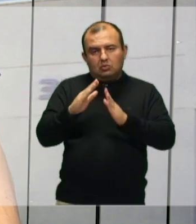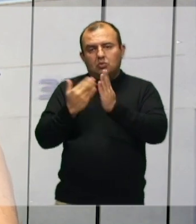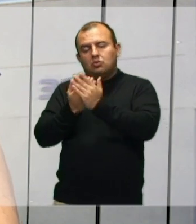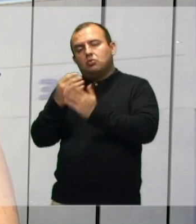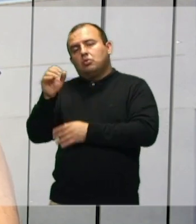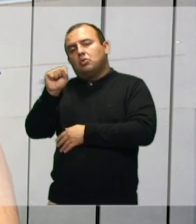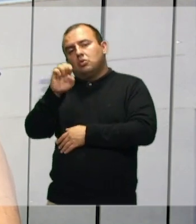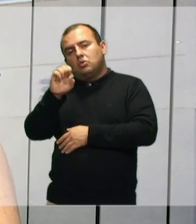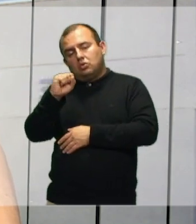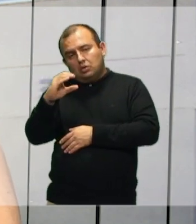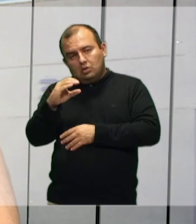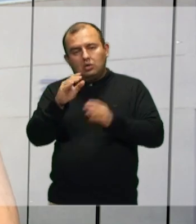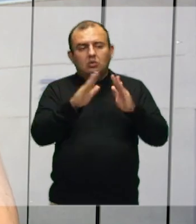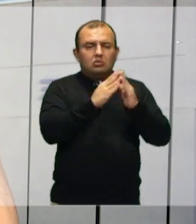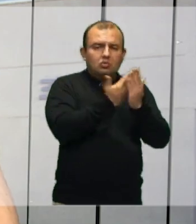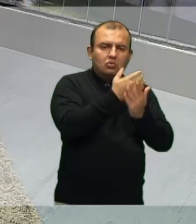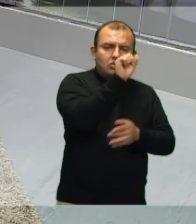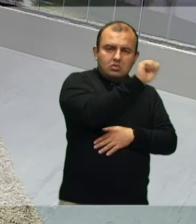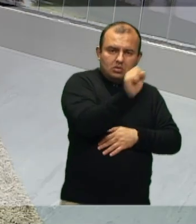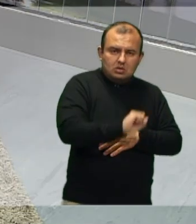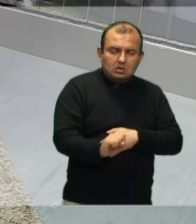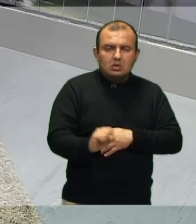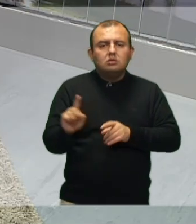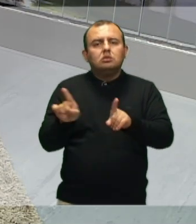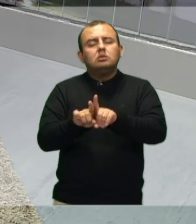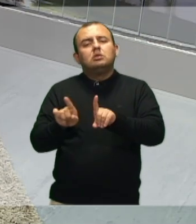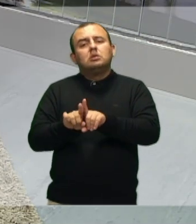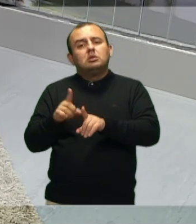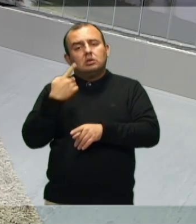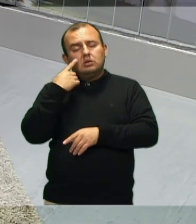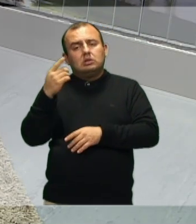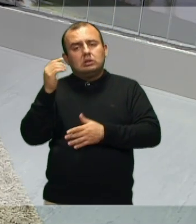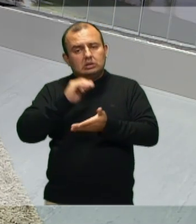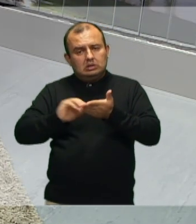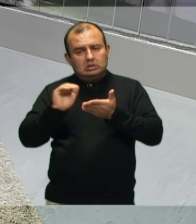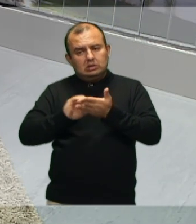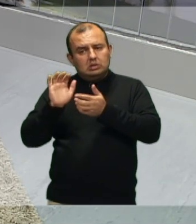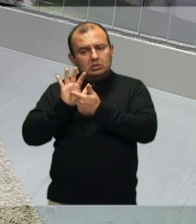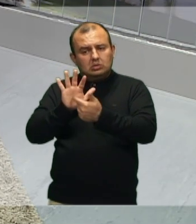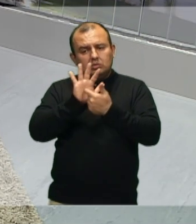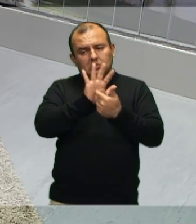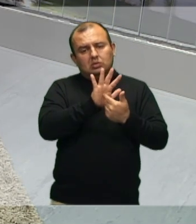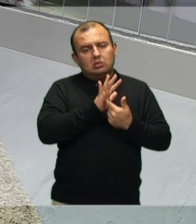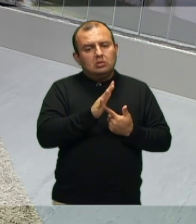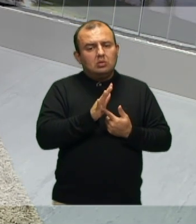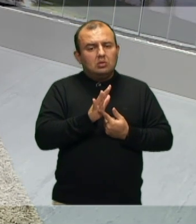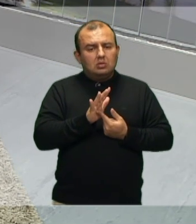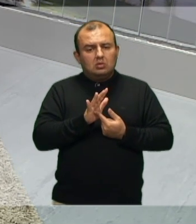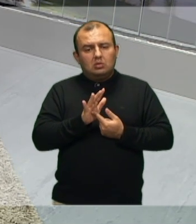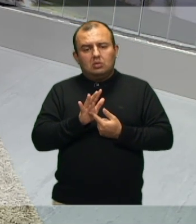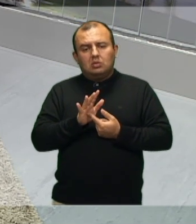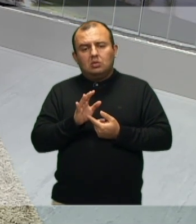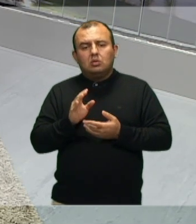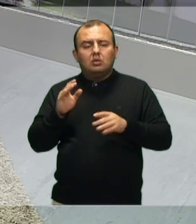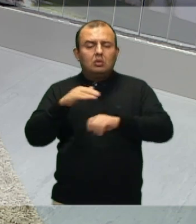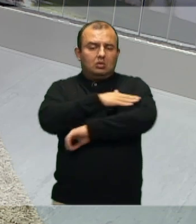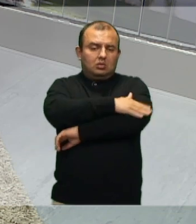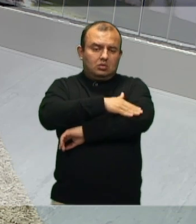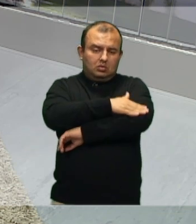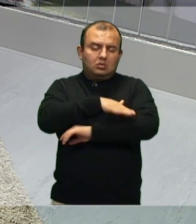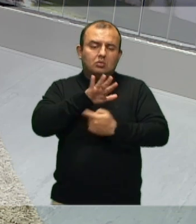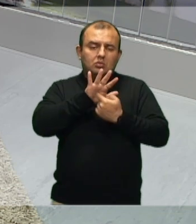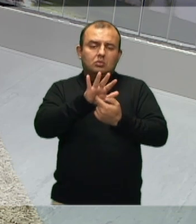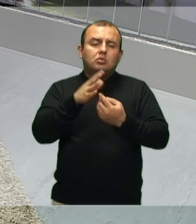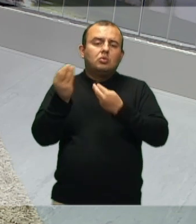SESC, que também fica perto. E essa Secretaria, ela passar apresentando a Praça dos